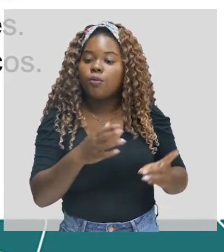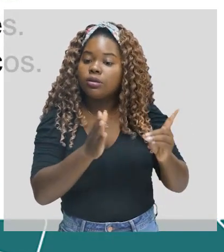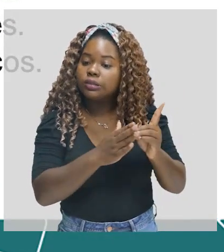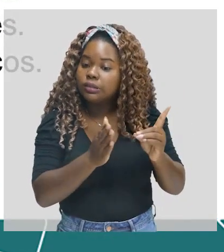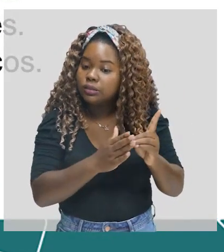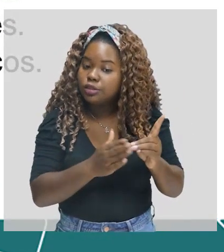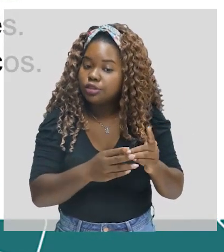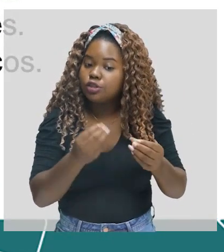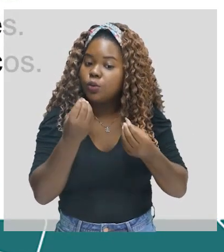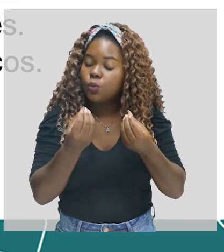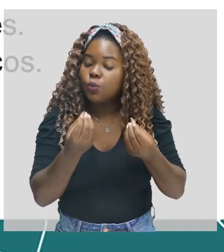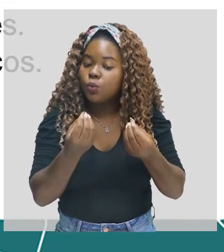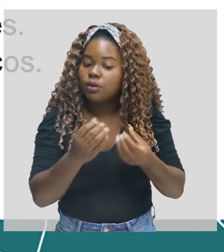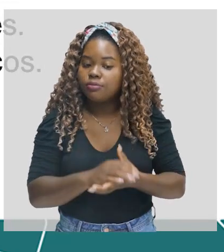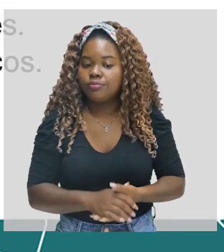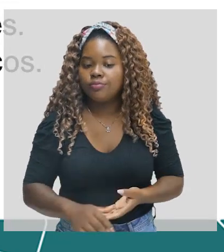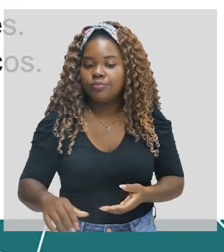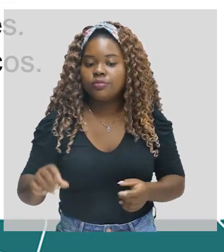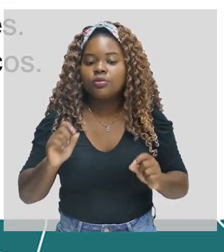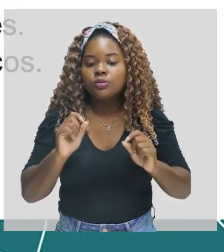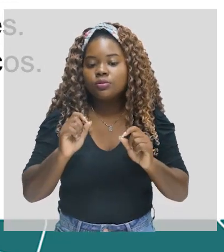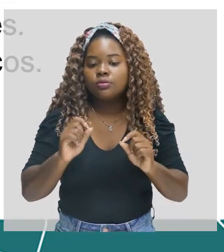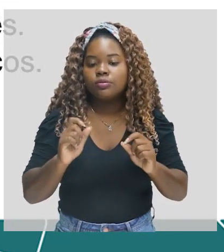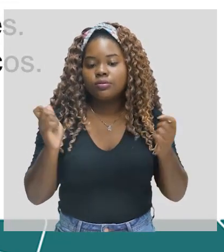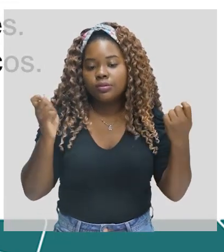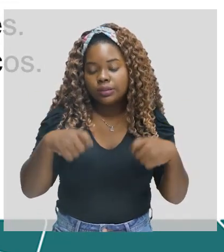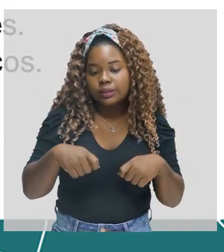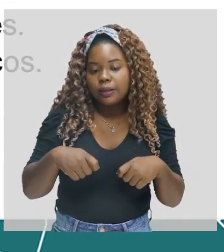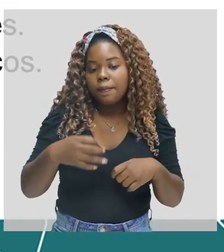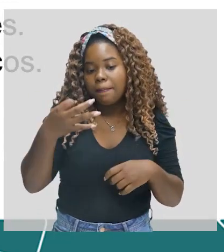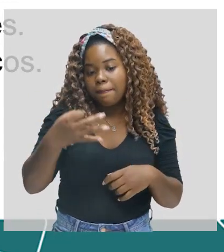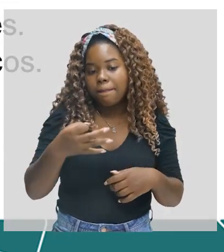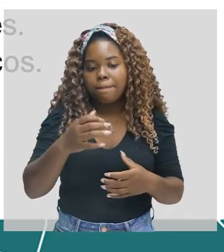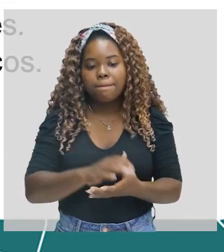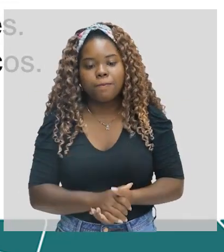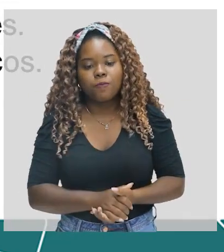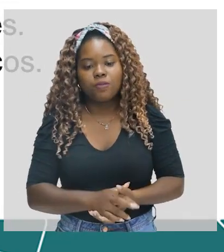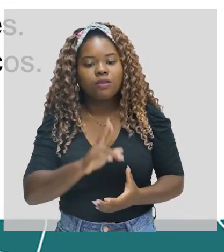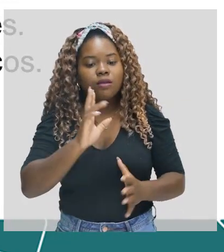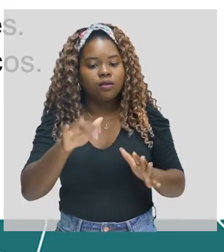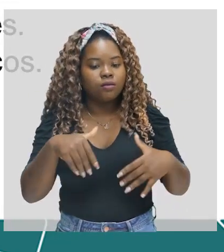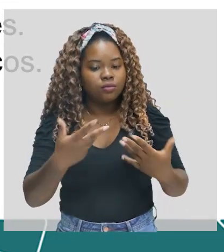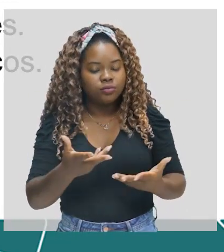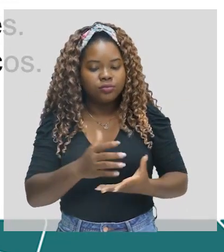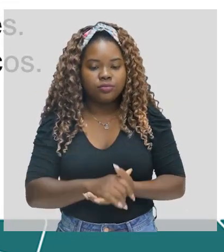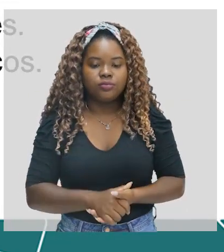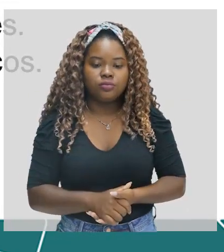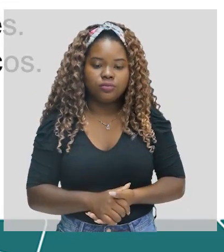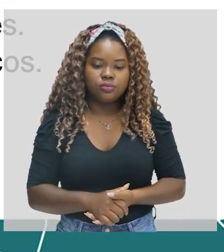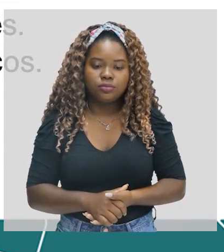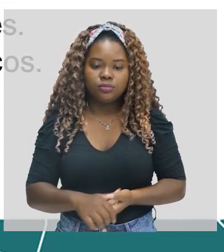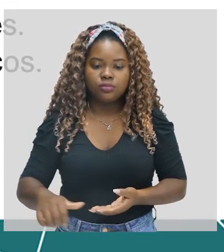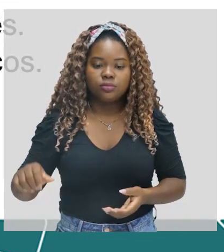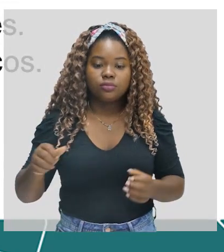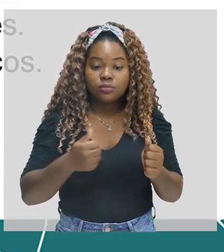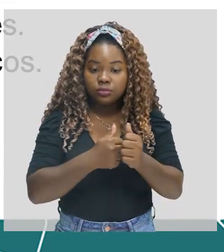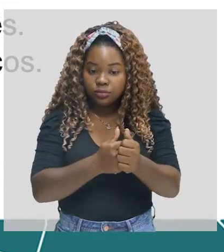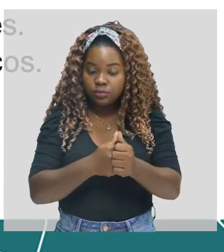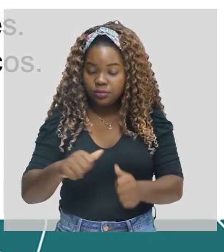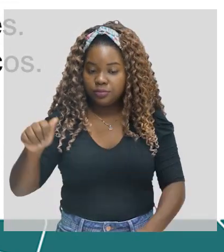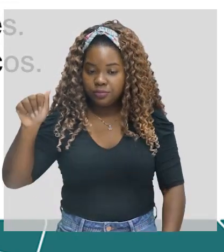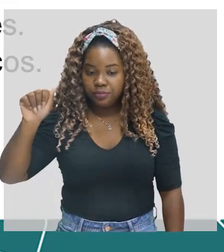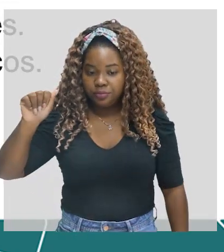mais uma vez trazendo o José de Alencar. Vamos, o que a gente pode afirmar aqui? Isso é eu vou logo dar a resposta. Acompanhe aí.